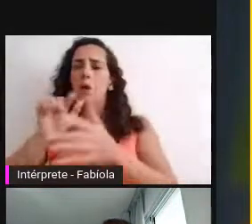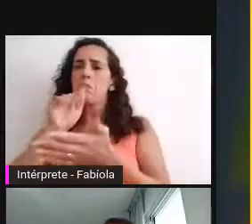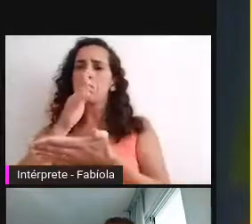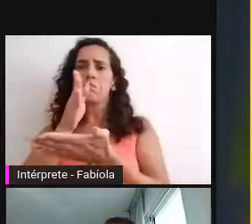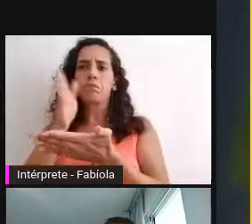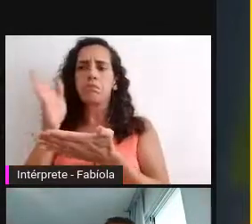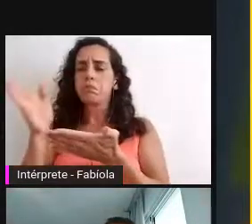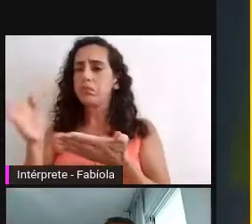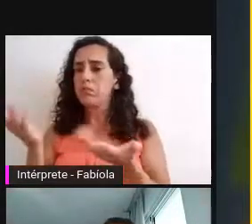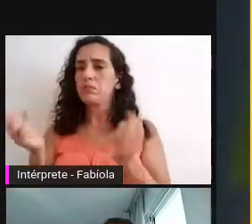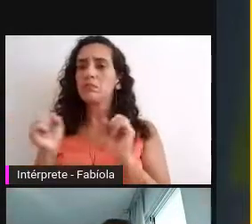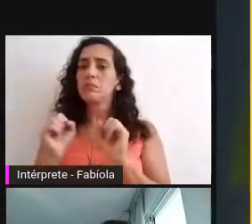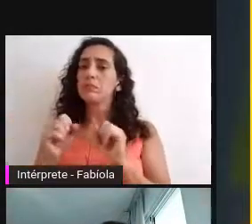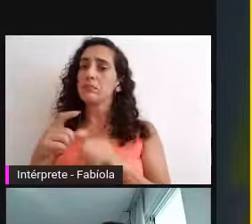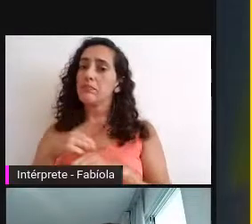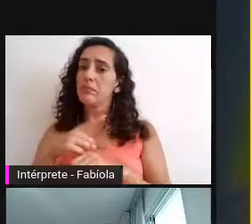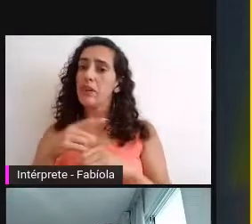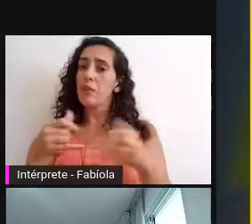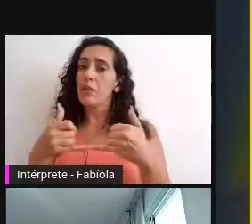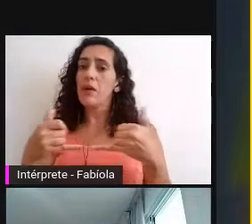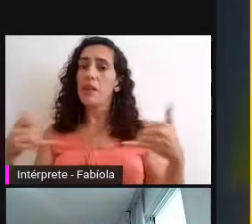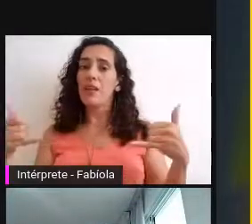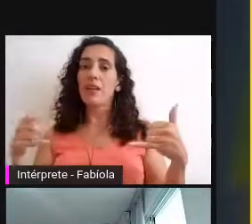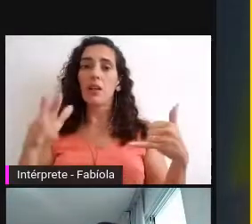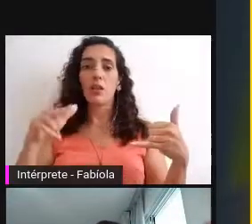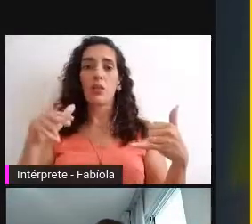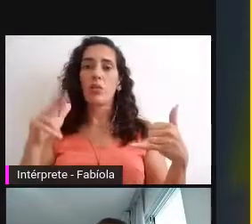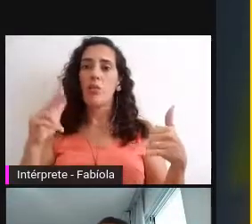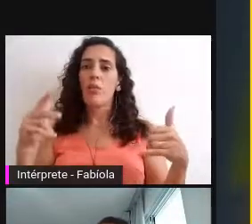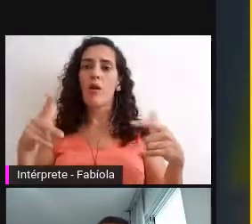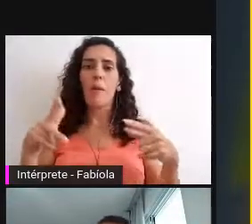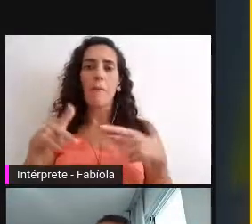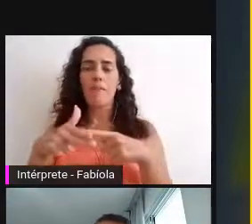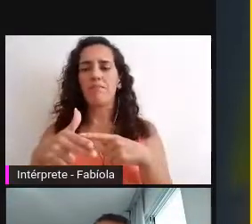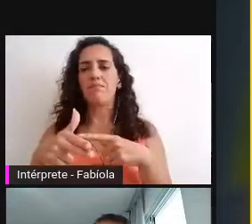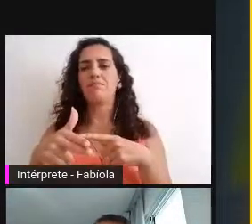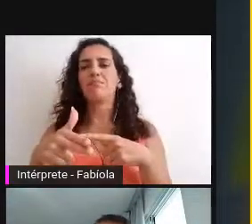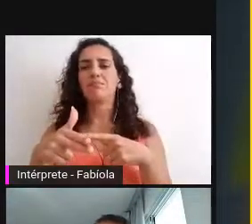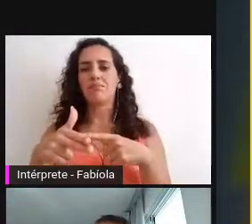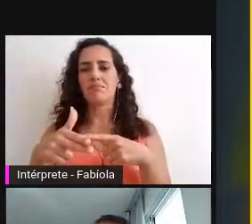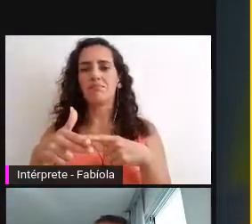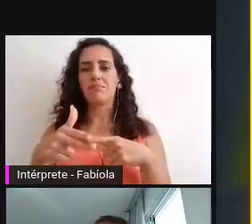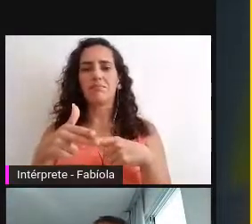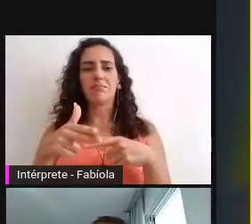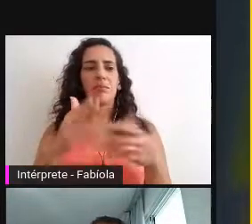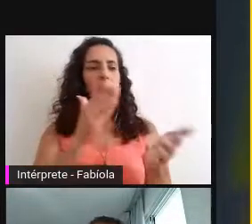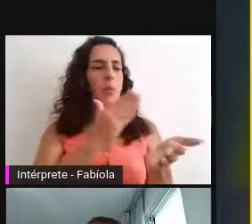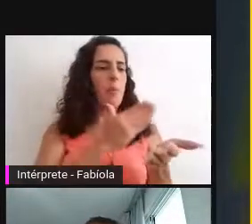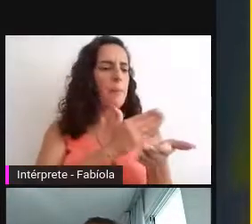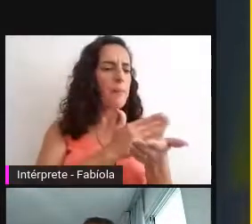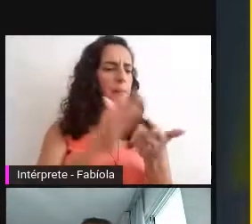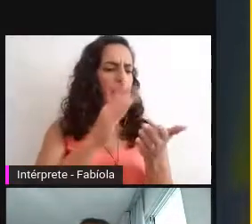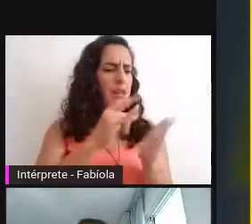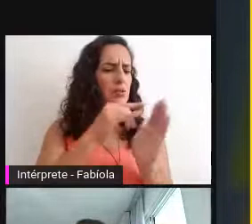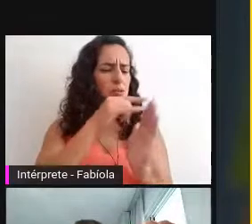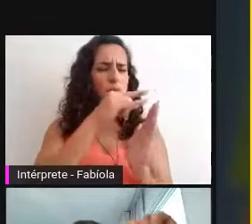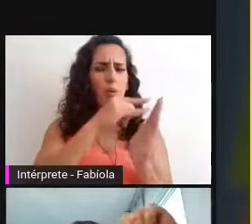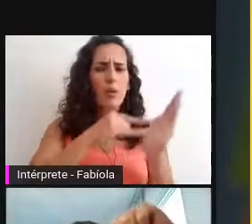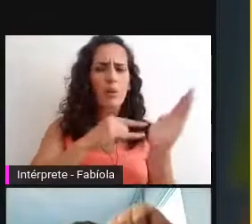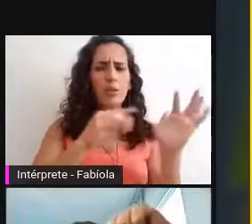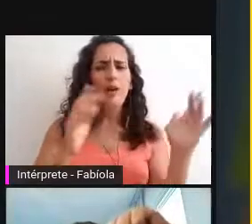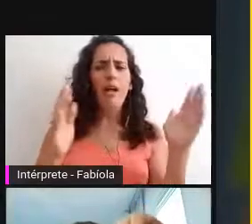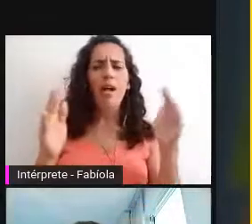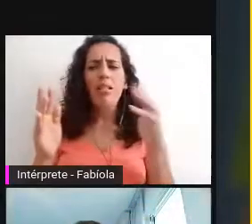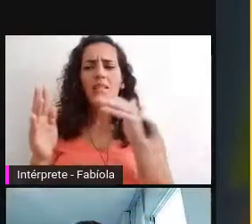Quer dizer, uma linha ininterrupta desde a gênese desses documentos até a